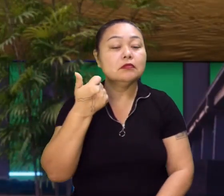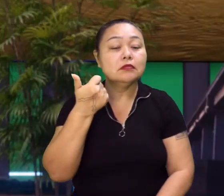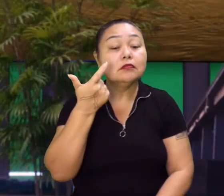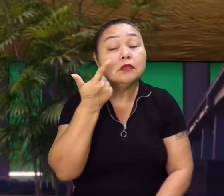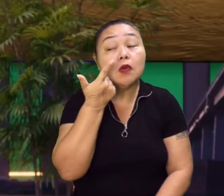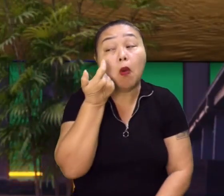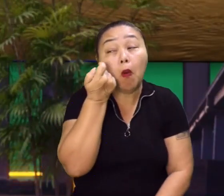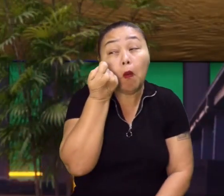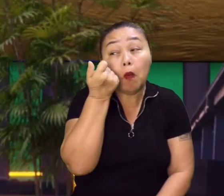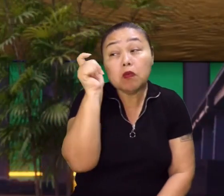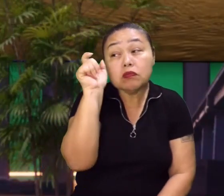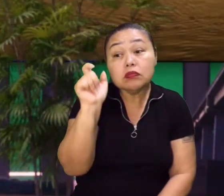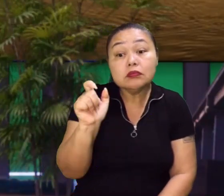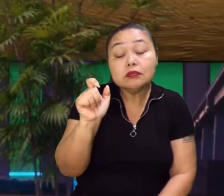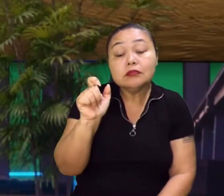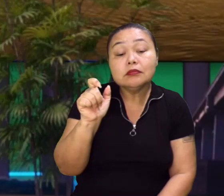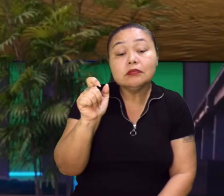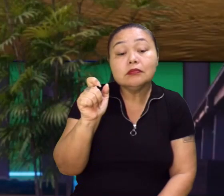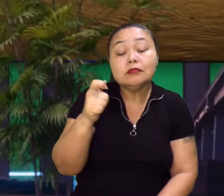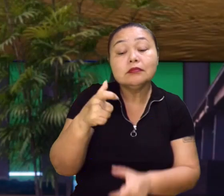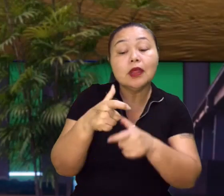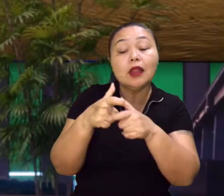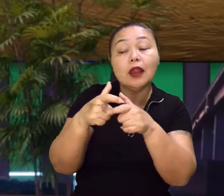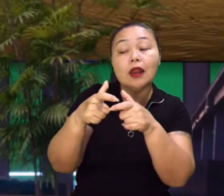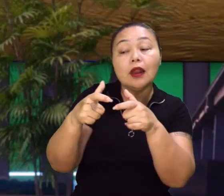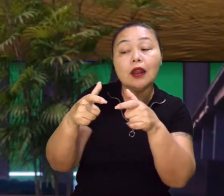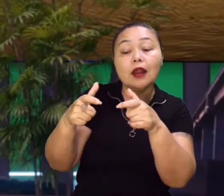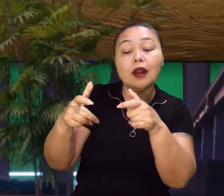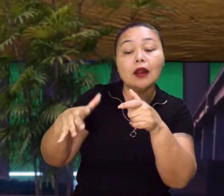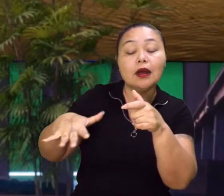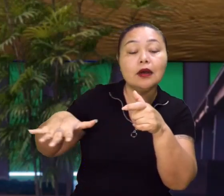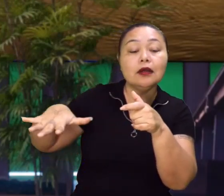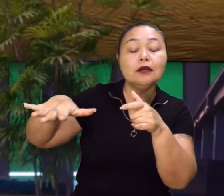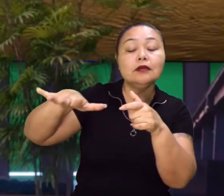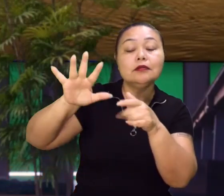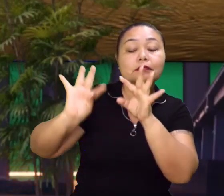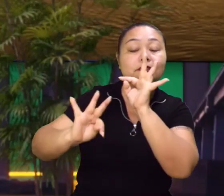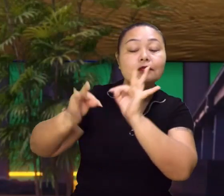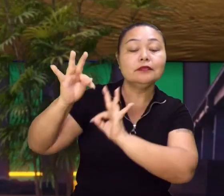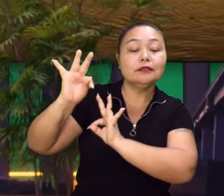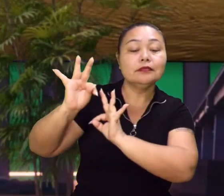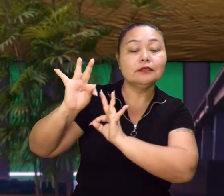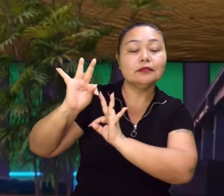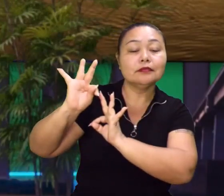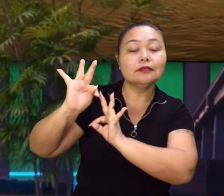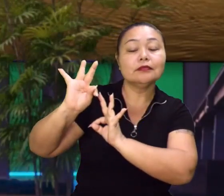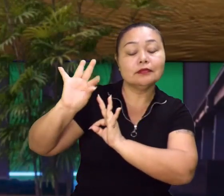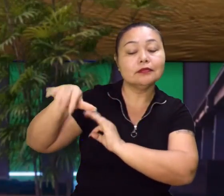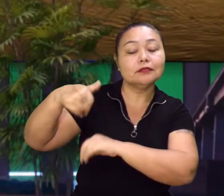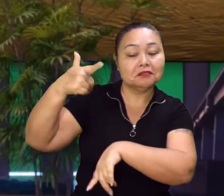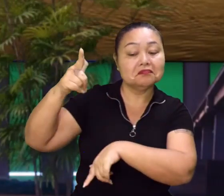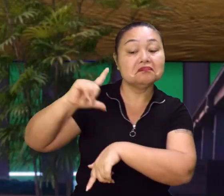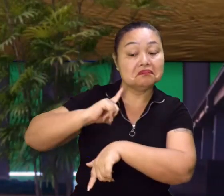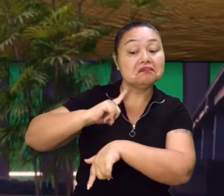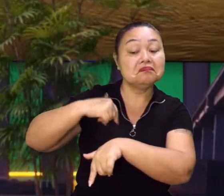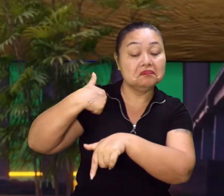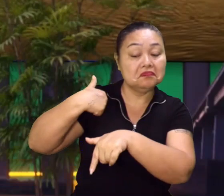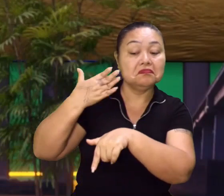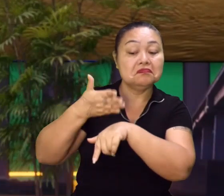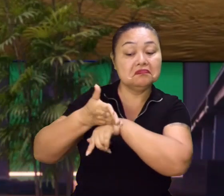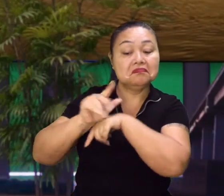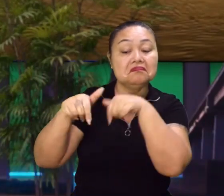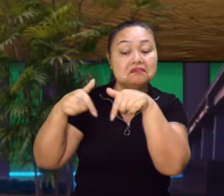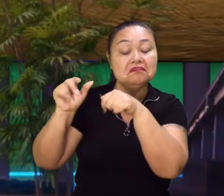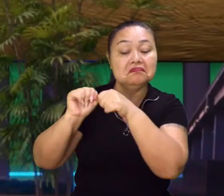amplo mundo tecnológico com muito emprego sobrando para a